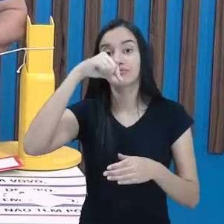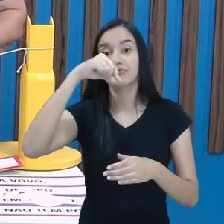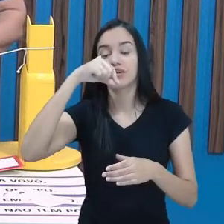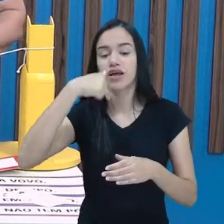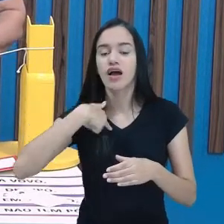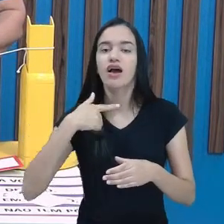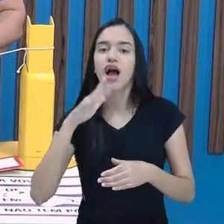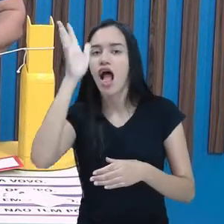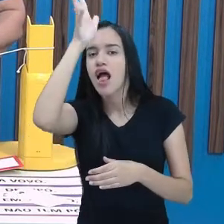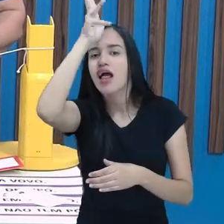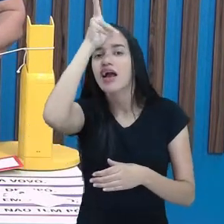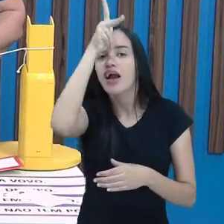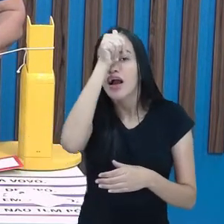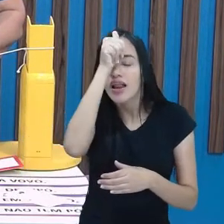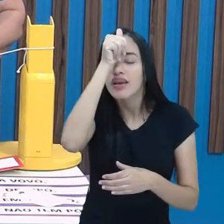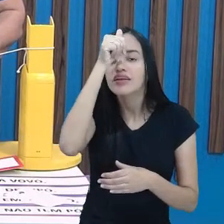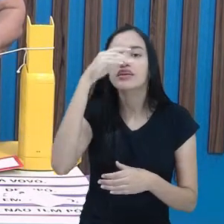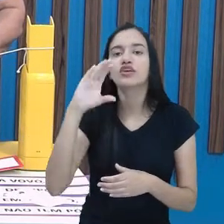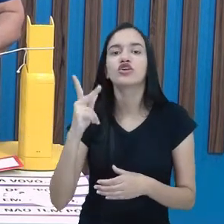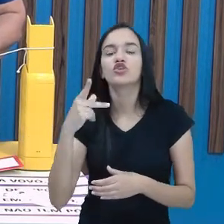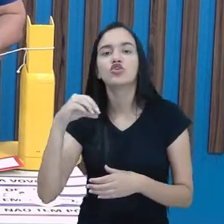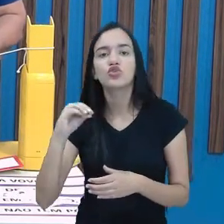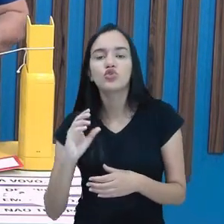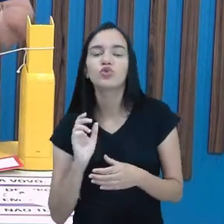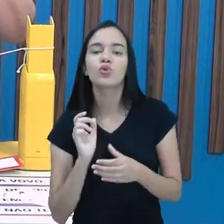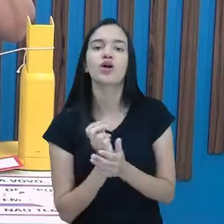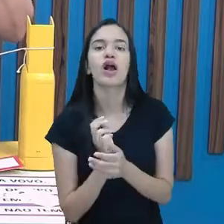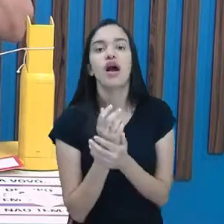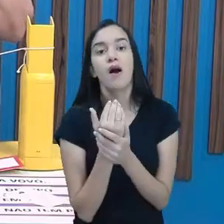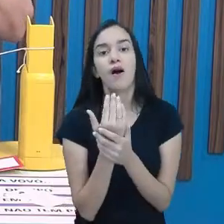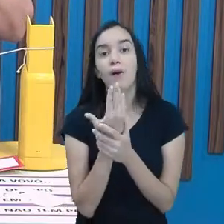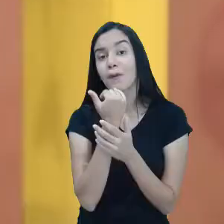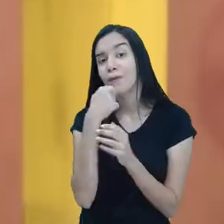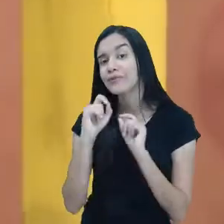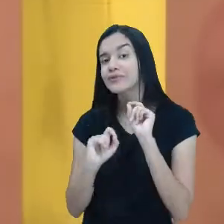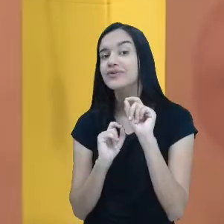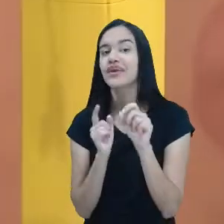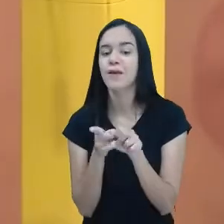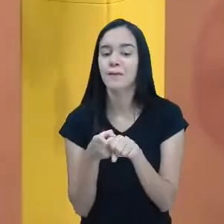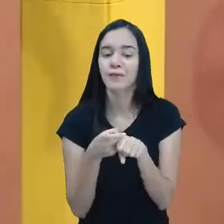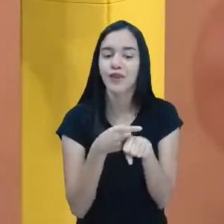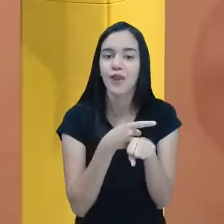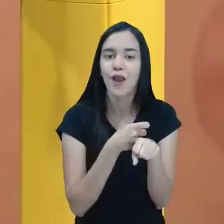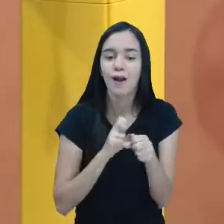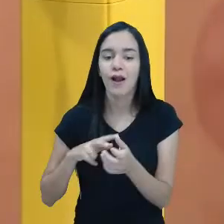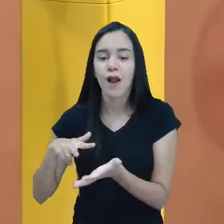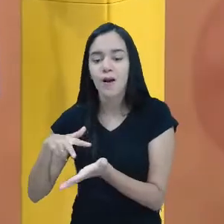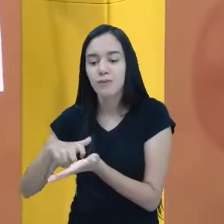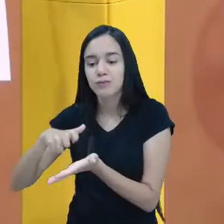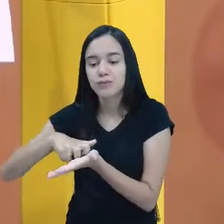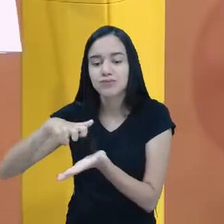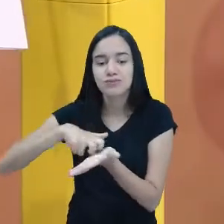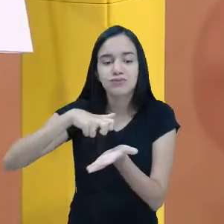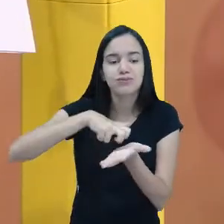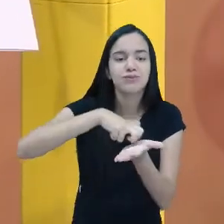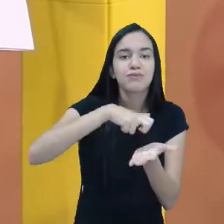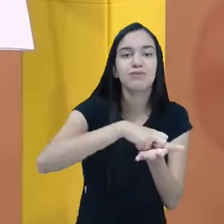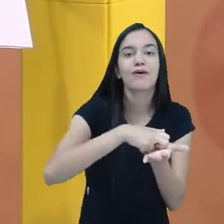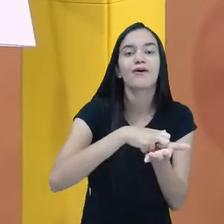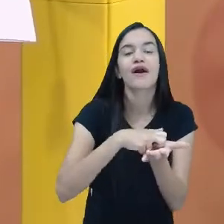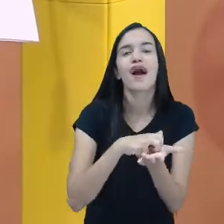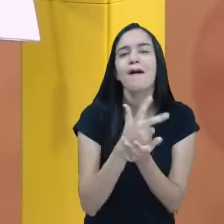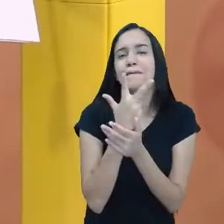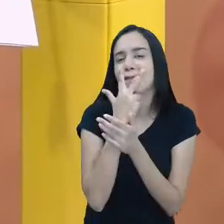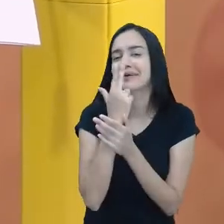Galinha choca, comeu minhoca, saiu pulando, feito pipoca. Olha aí. A galinha